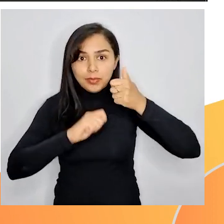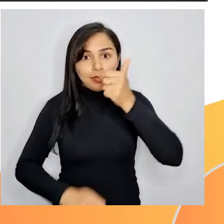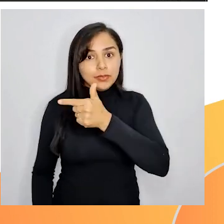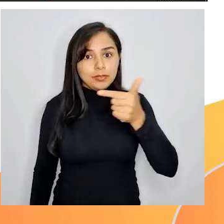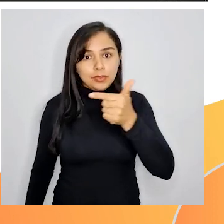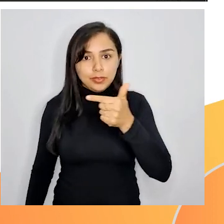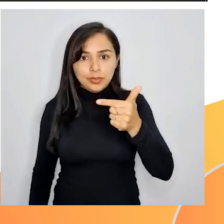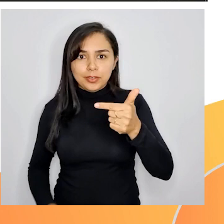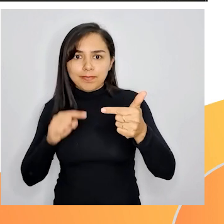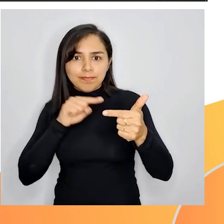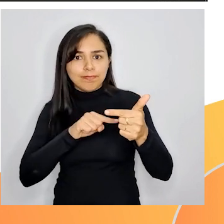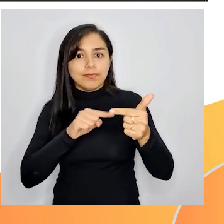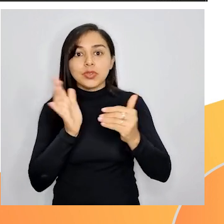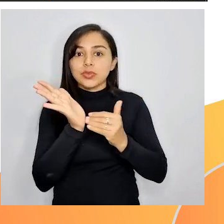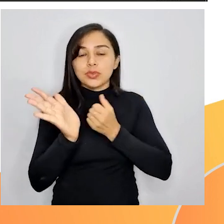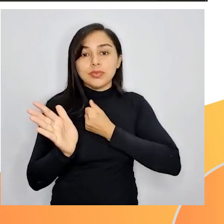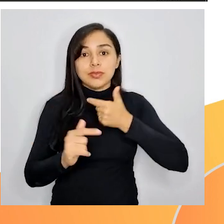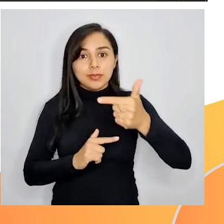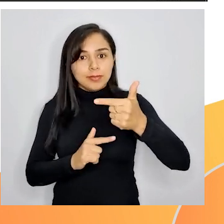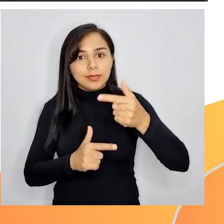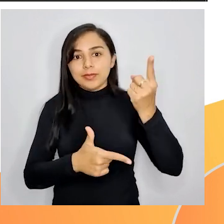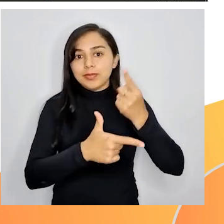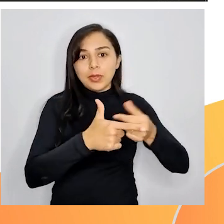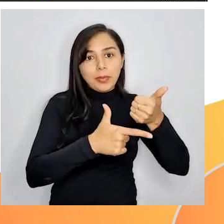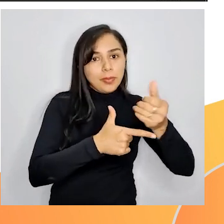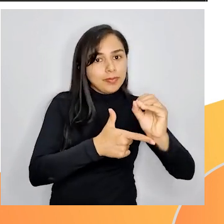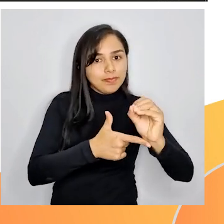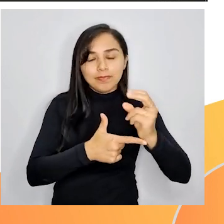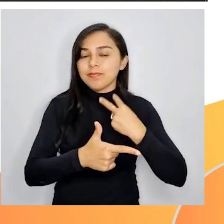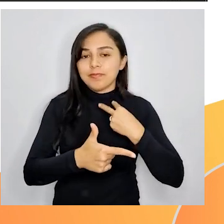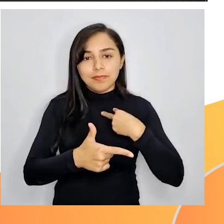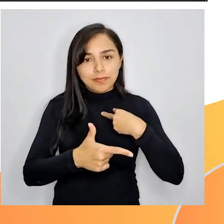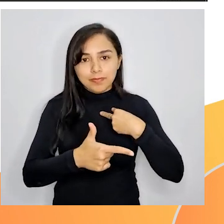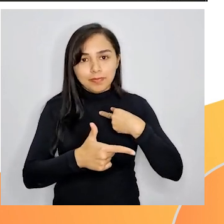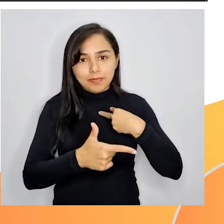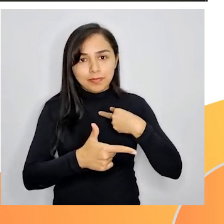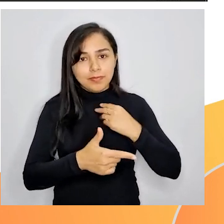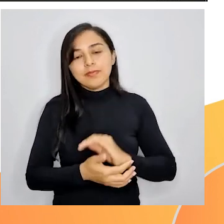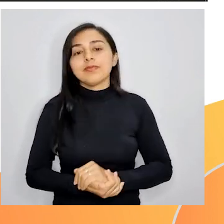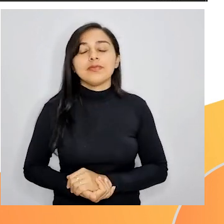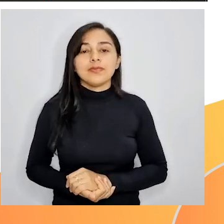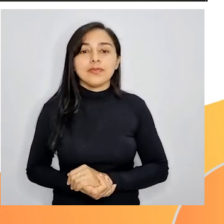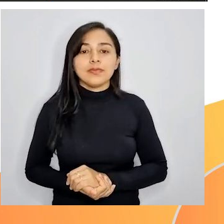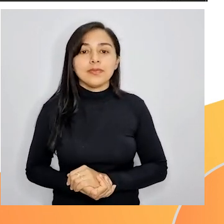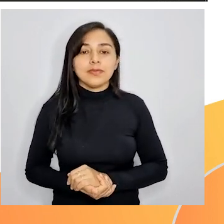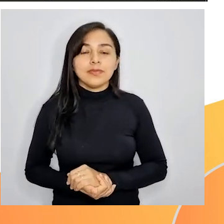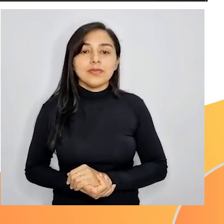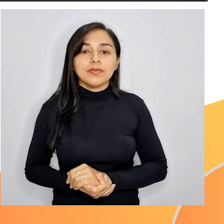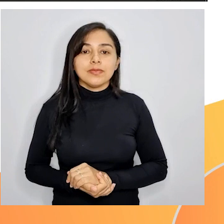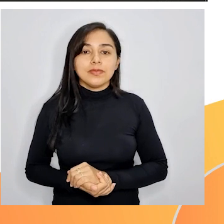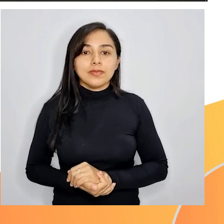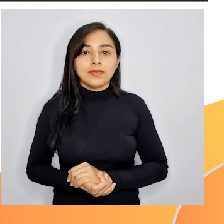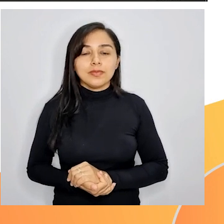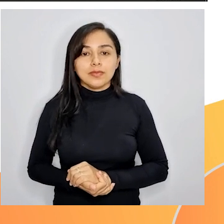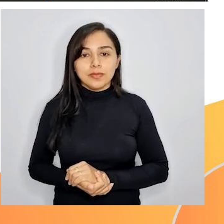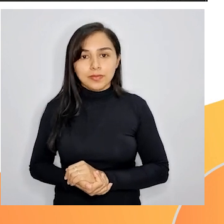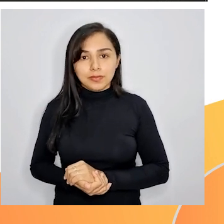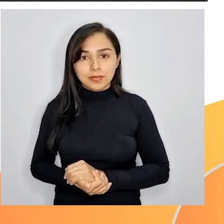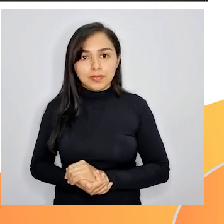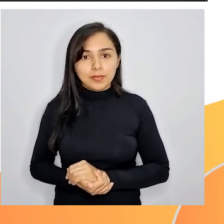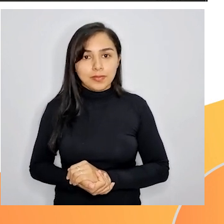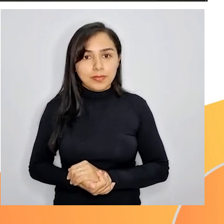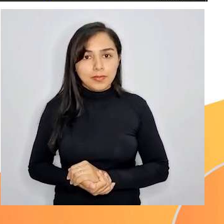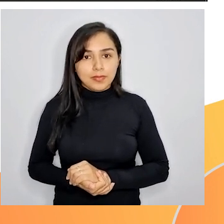exata pelo número 10. Então, não podemos dividir quando ela produzir 22 bombons. Não podemos